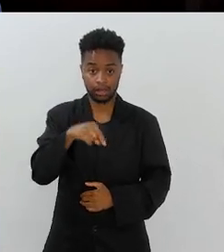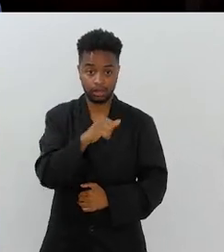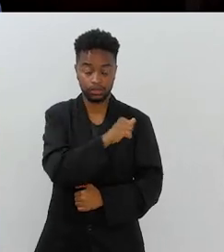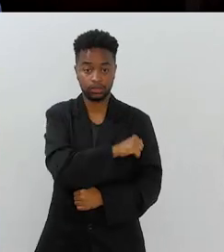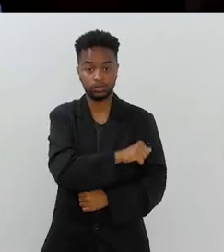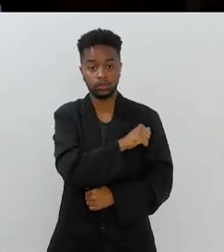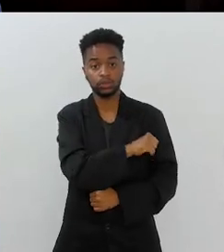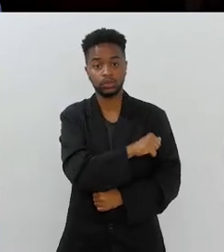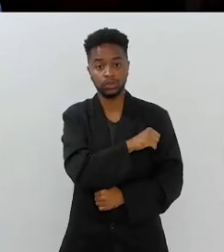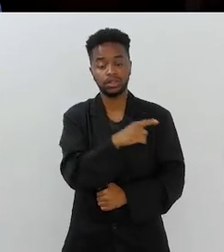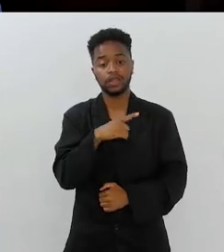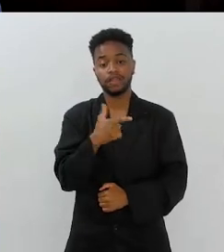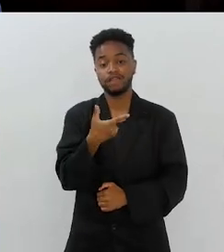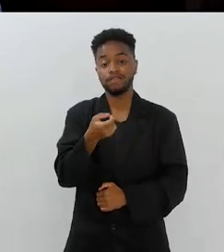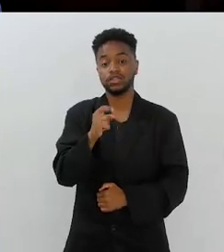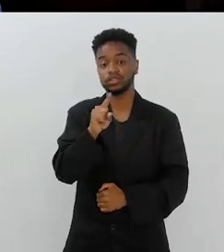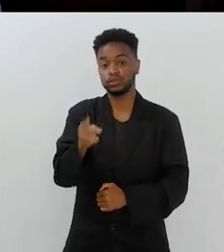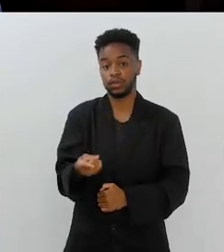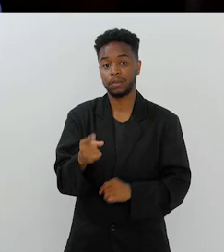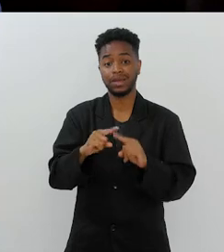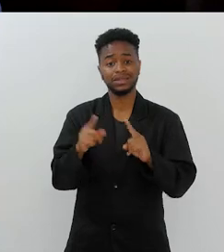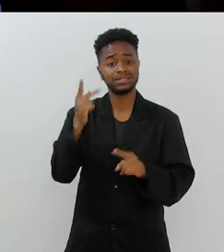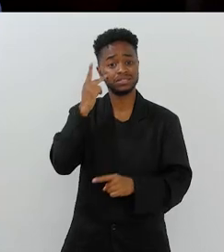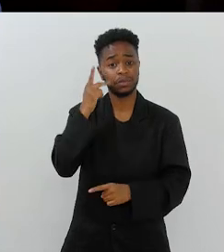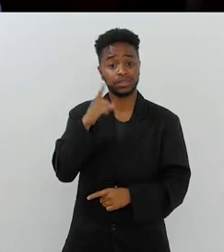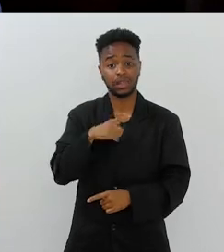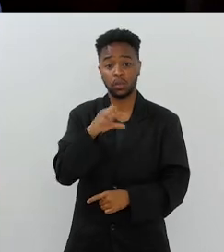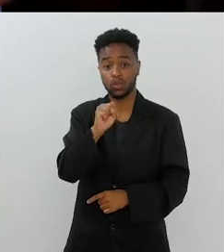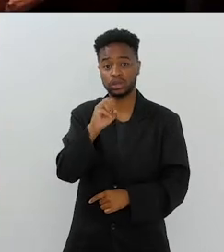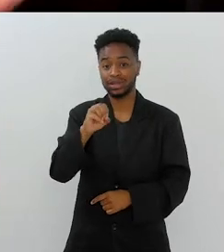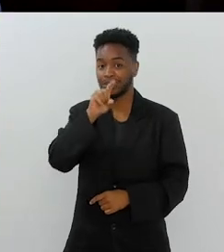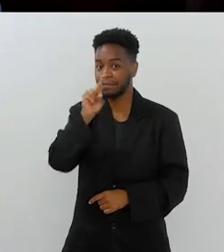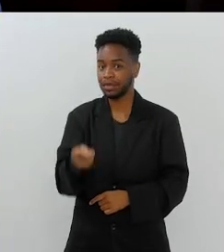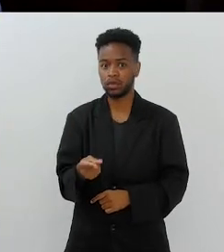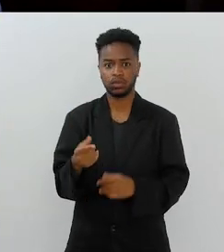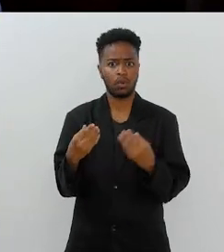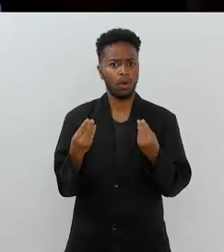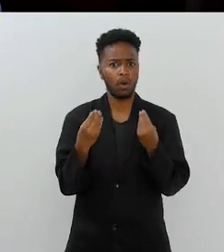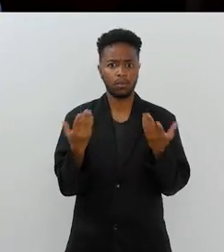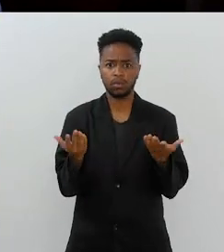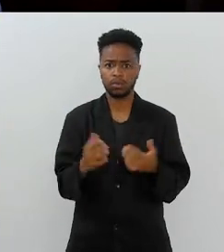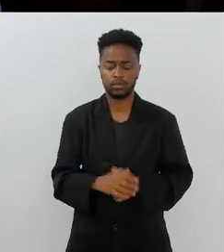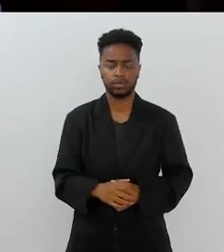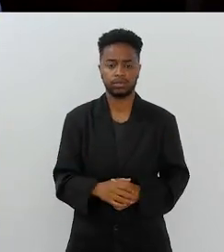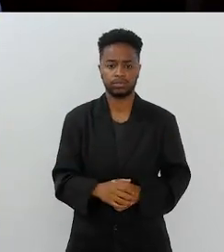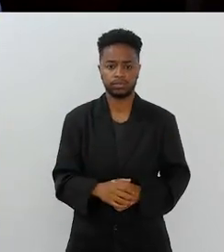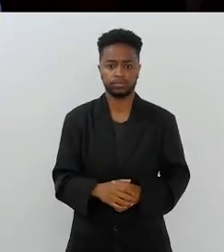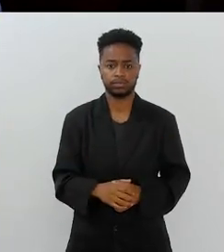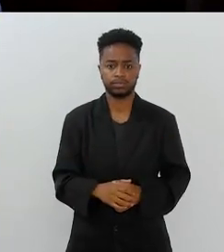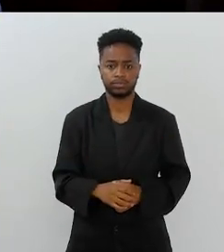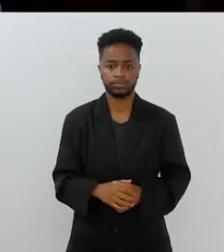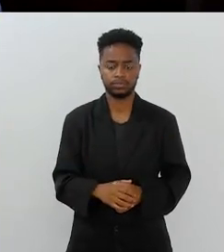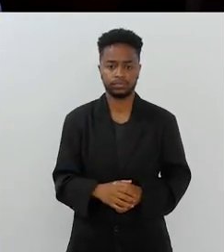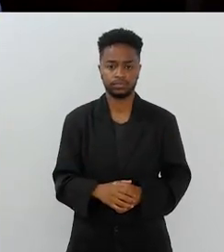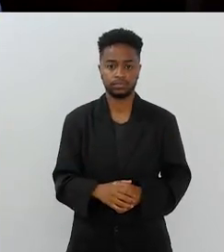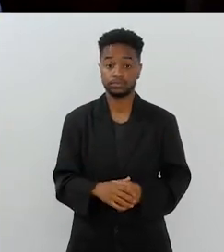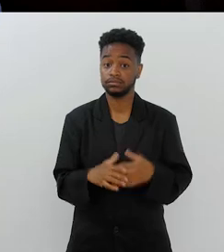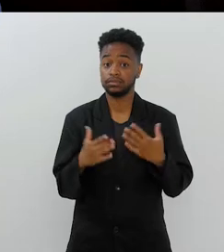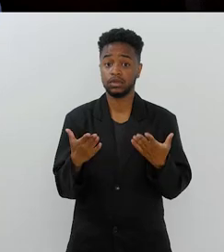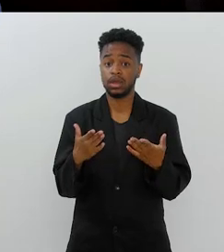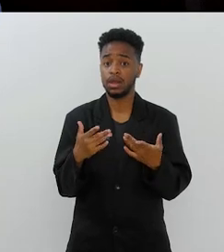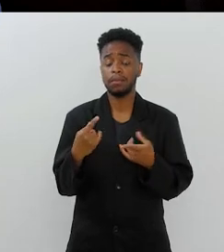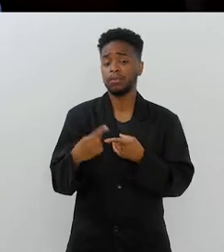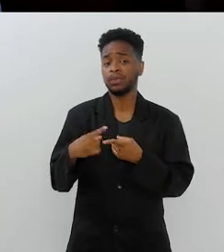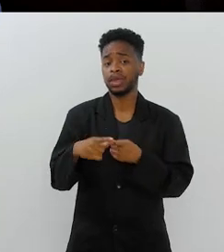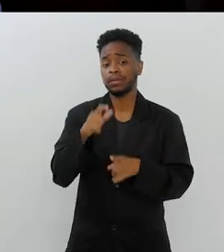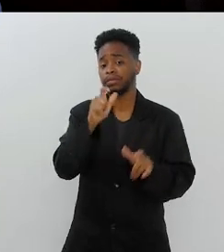Por exemplo, aqui no Rio de Janeiro, a gente está com 20 mil. São Paulo está com 80 mil. É uma loucura. É uma loucura. e